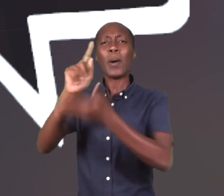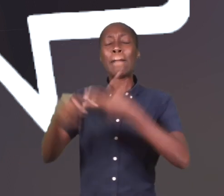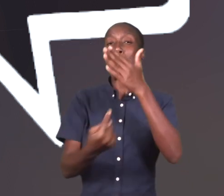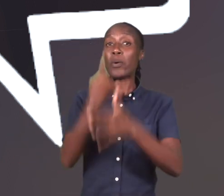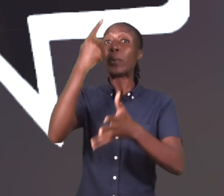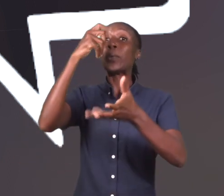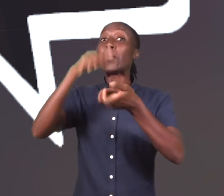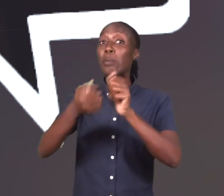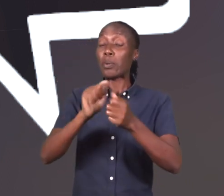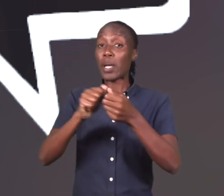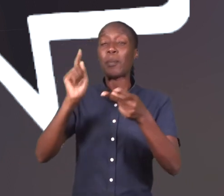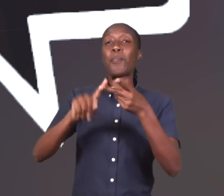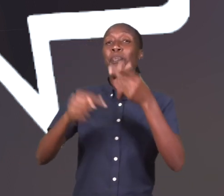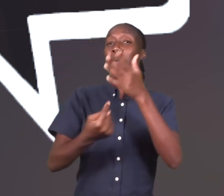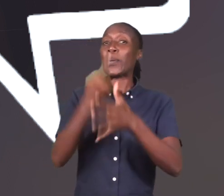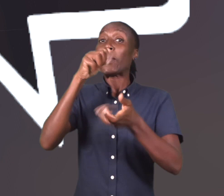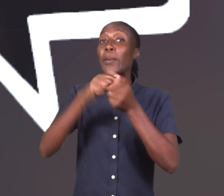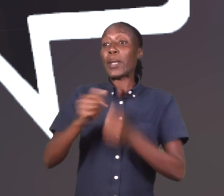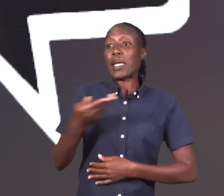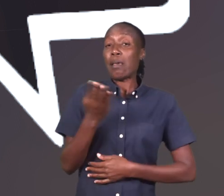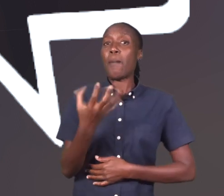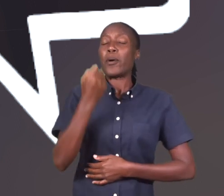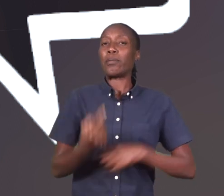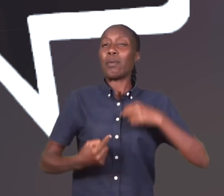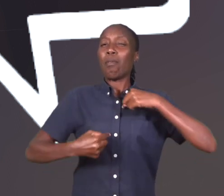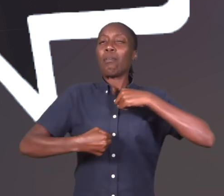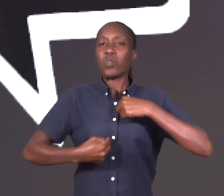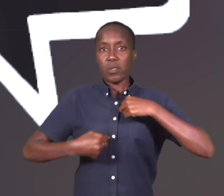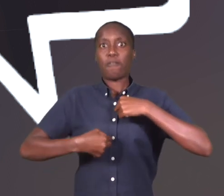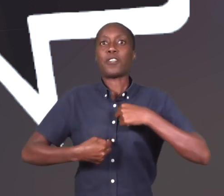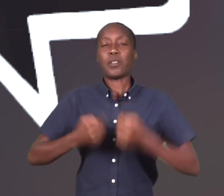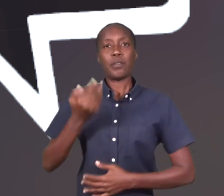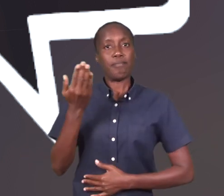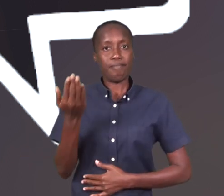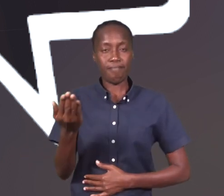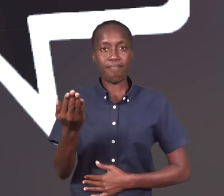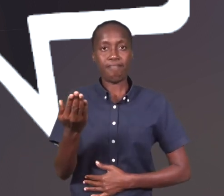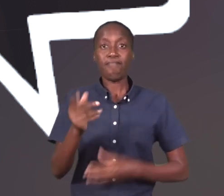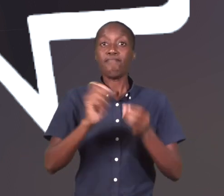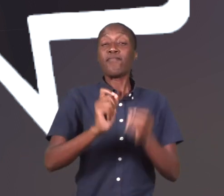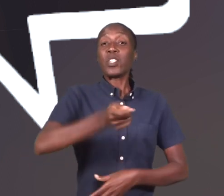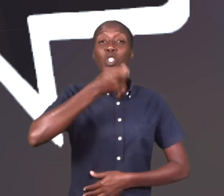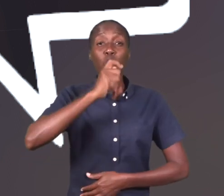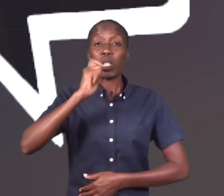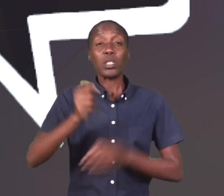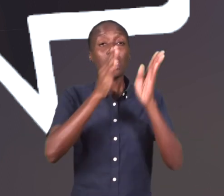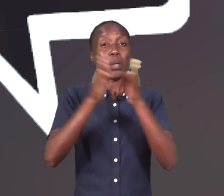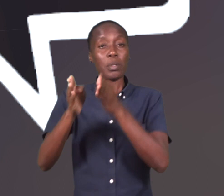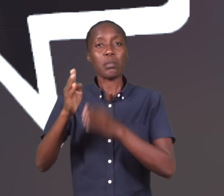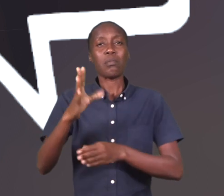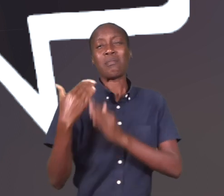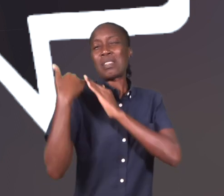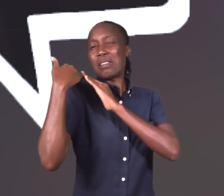a denúncias de quaisquer ameaças ou ataques que eles possam enfrentar. Enfim, os